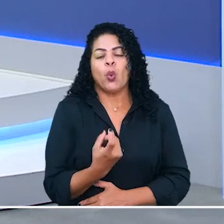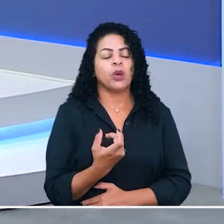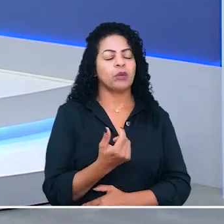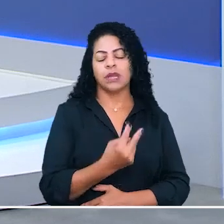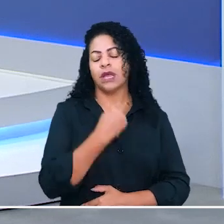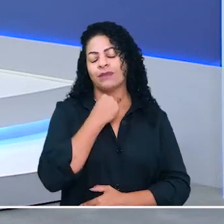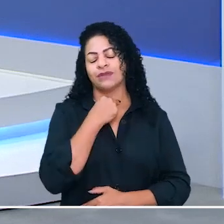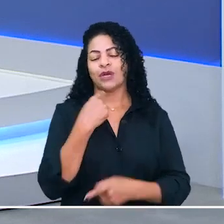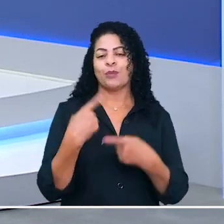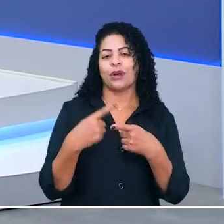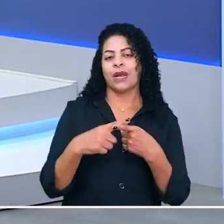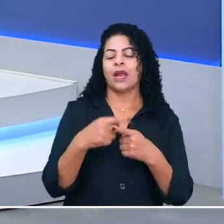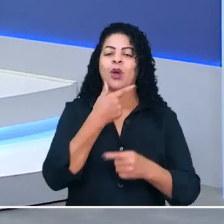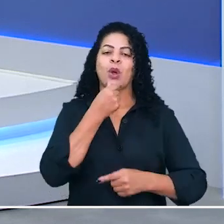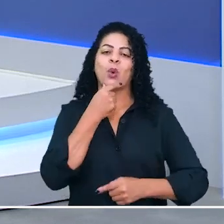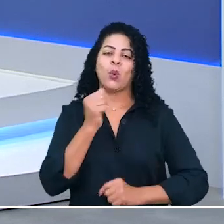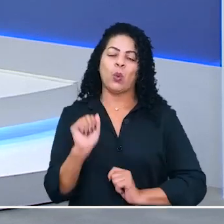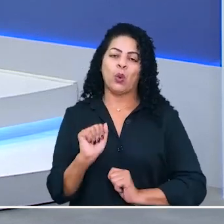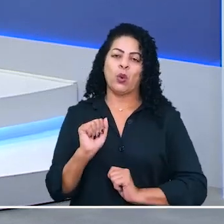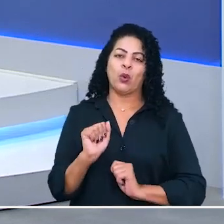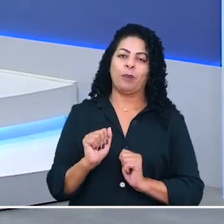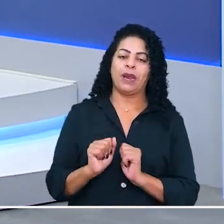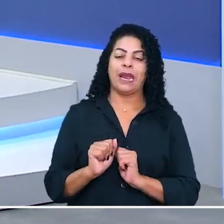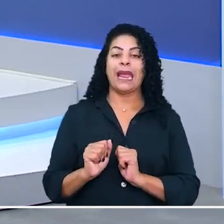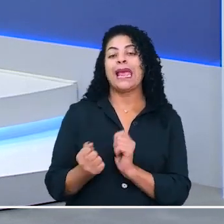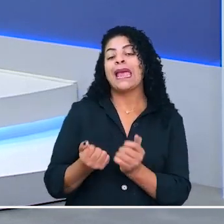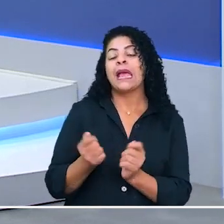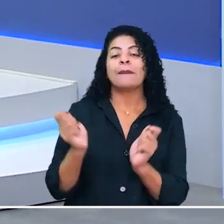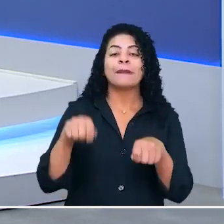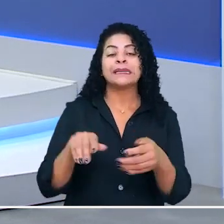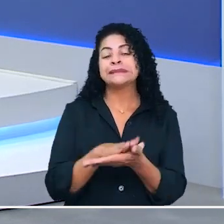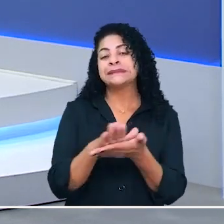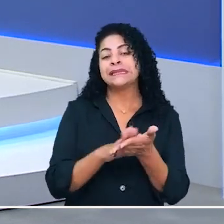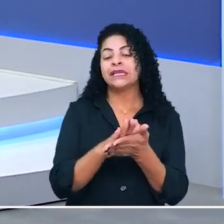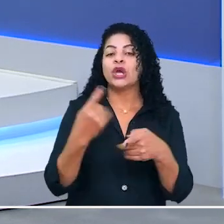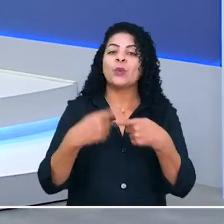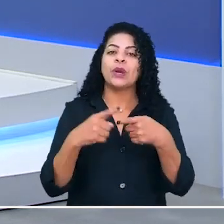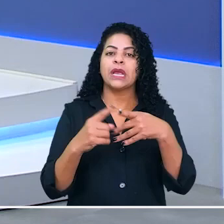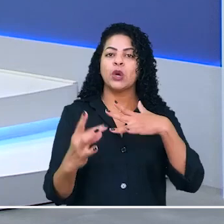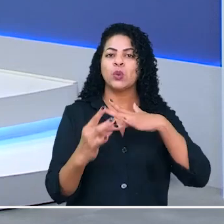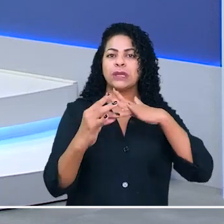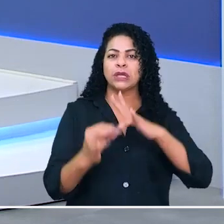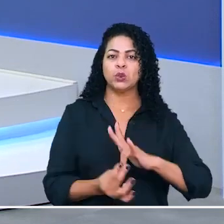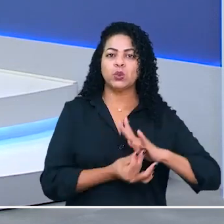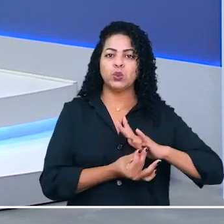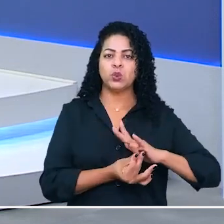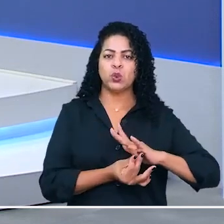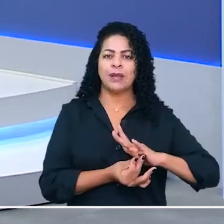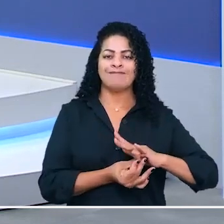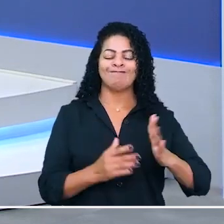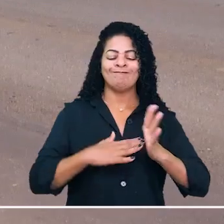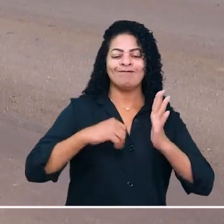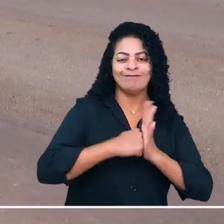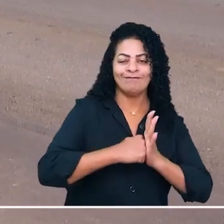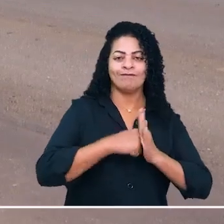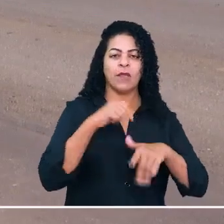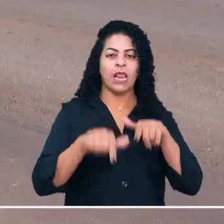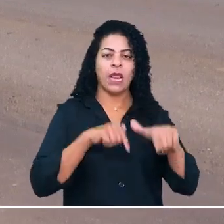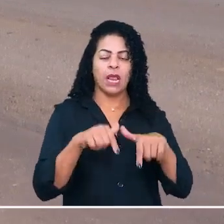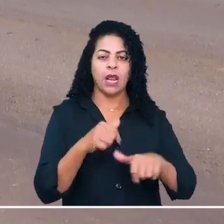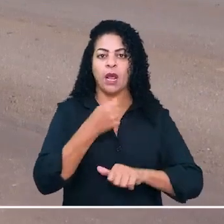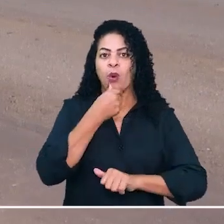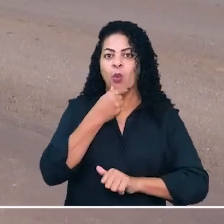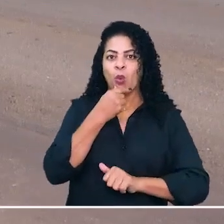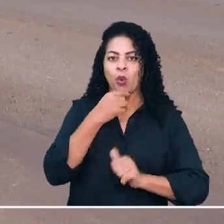Nesse caso, Luana, o empregado ficou temporariamente incapacitado após ter o dedo esmagado no acidente de trabalho. O